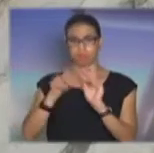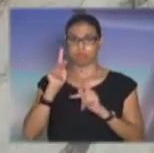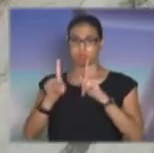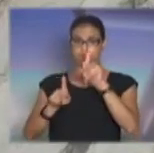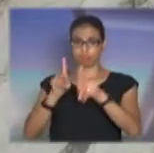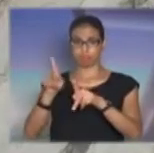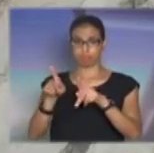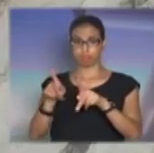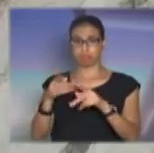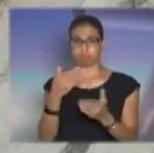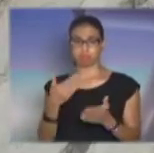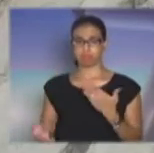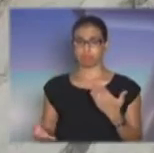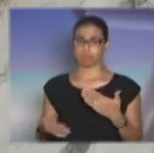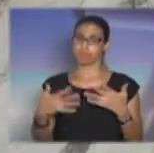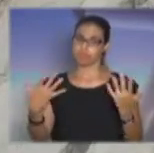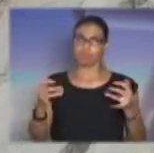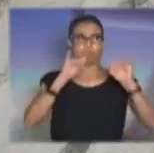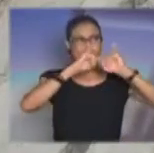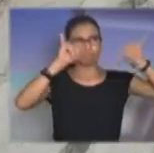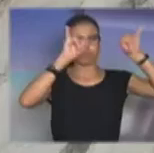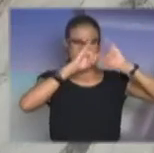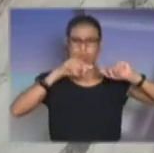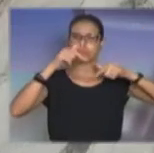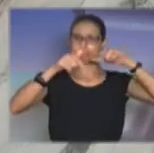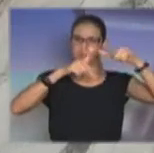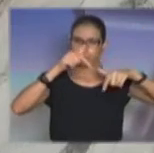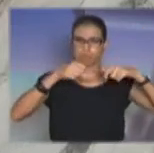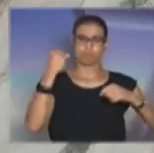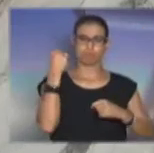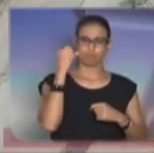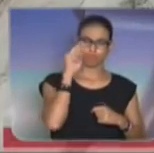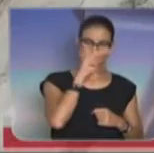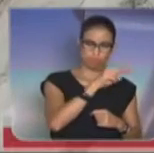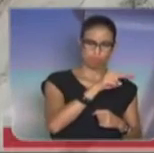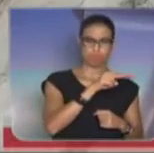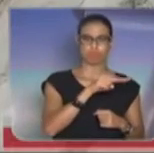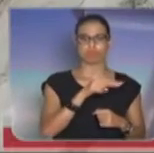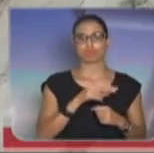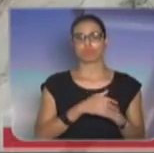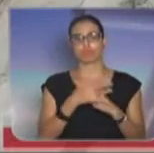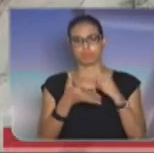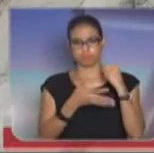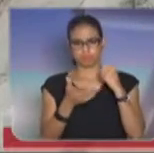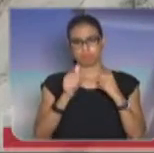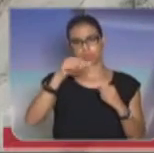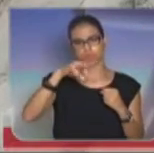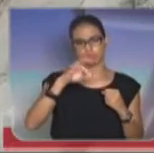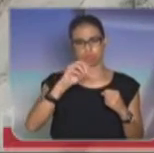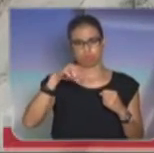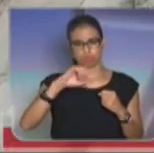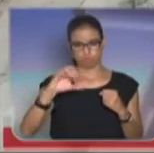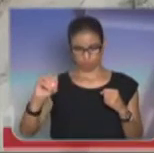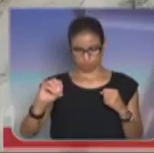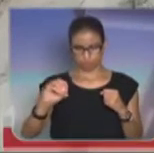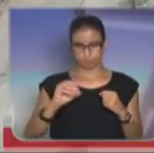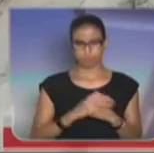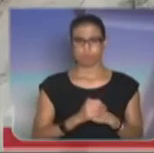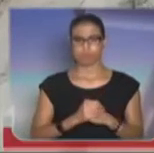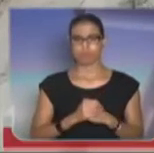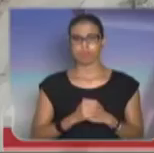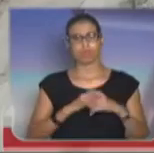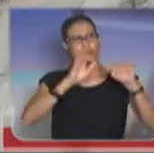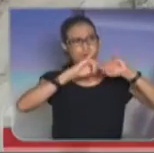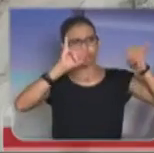Então, a imprensa, a gente nota que tem feito um trabalho forte aí, baseado no Antônio Grâncio, um grancismo muito forte, para